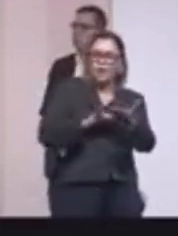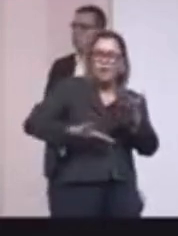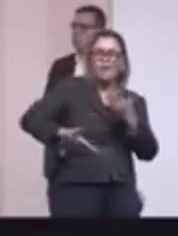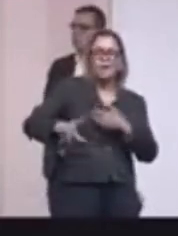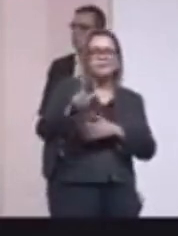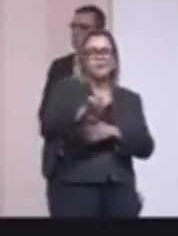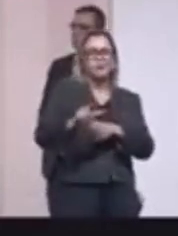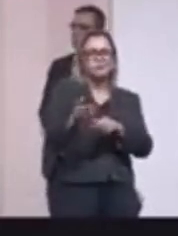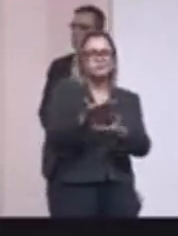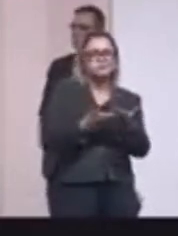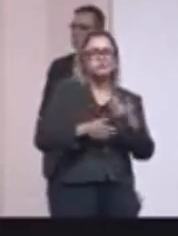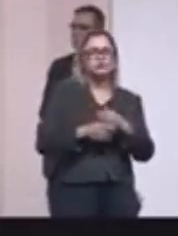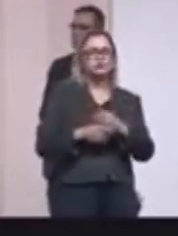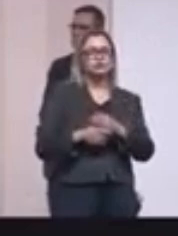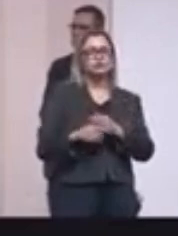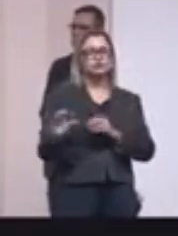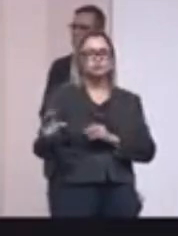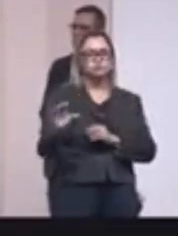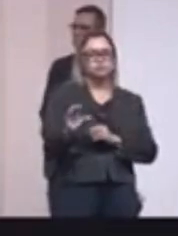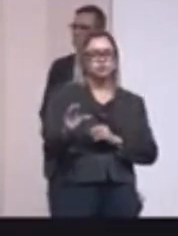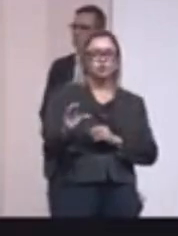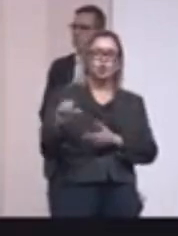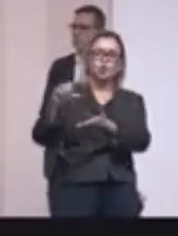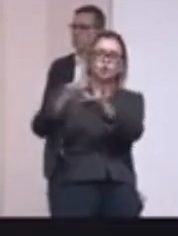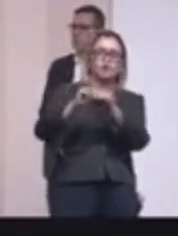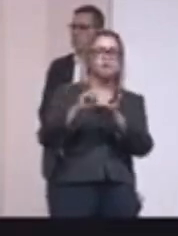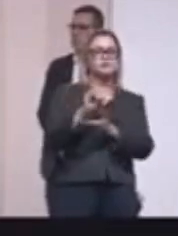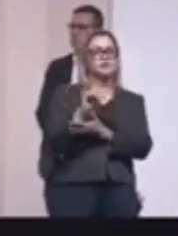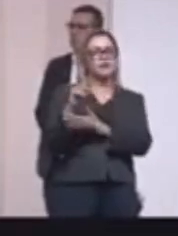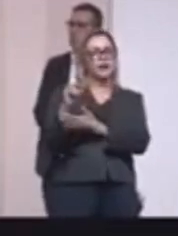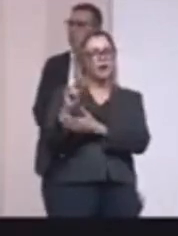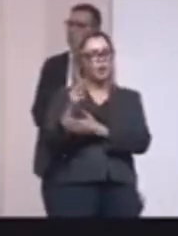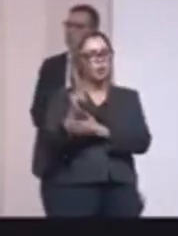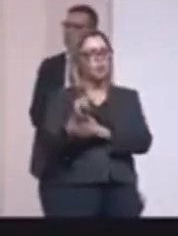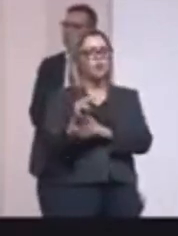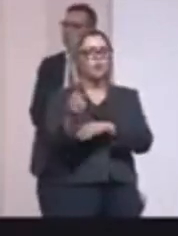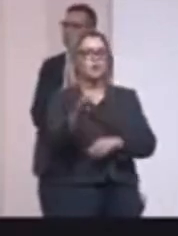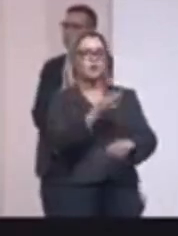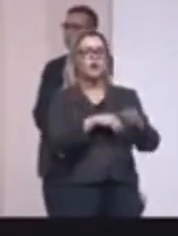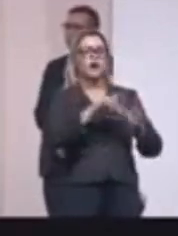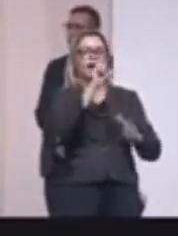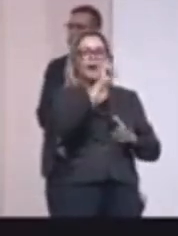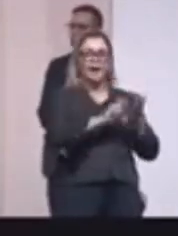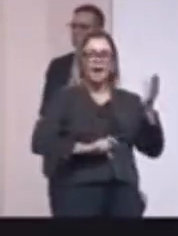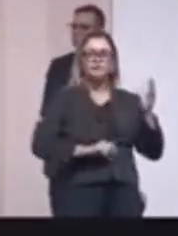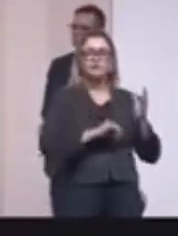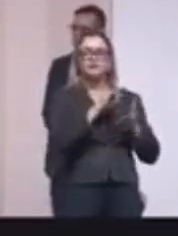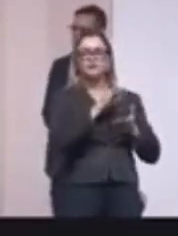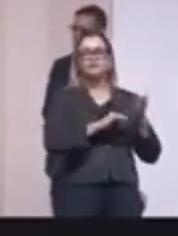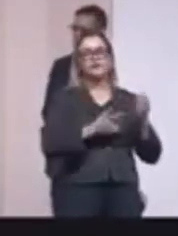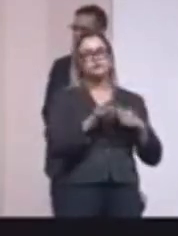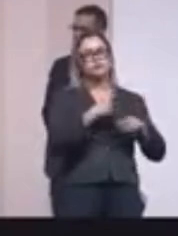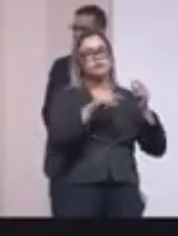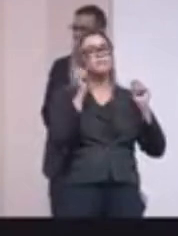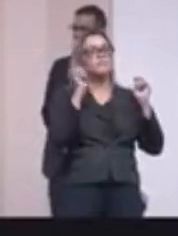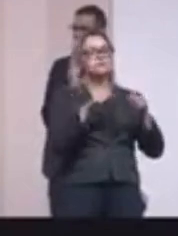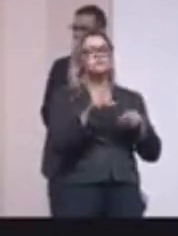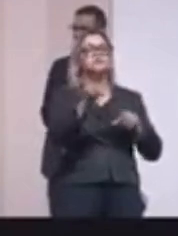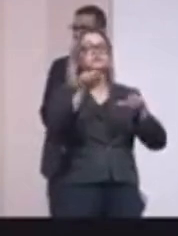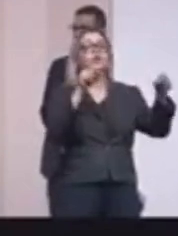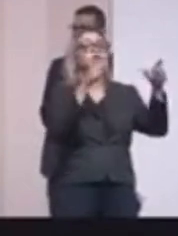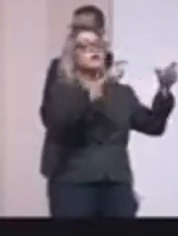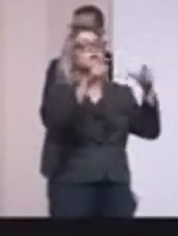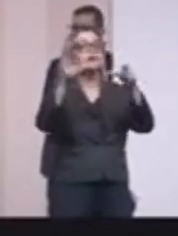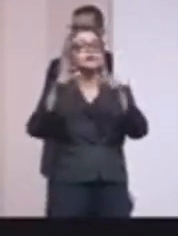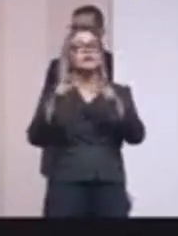lógica de um estoque de unidades da CDHO pela lógica da carta de crédito, isso faz com que a pessoa possa escolher